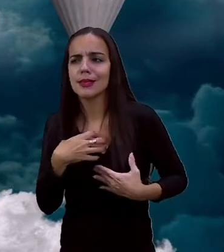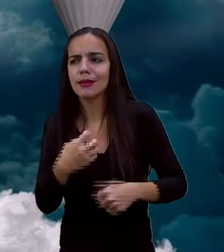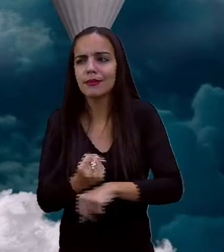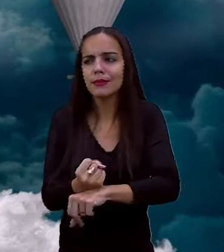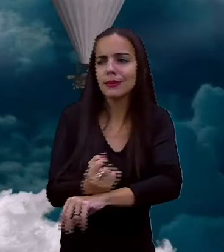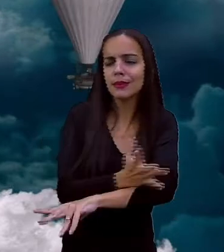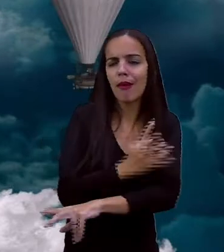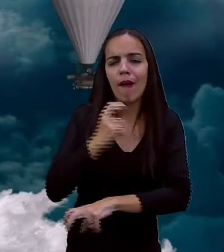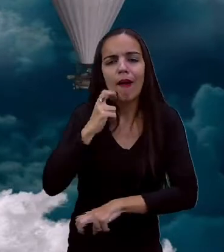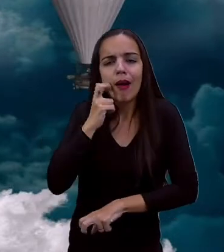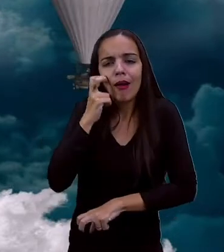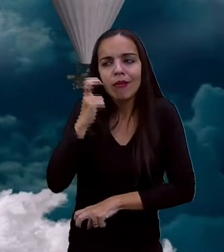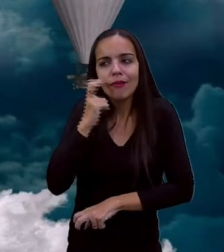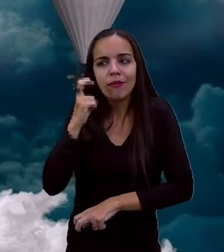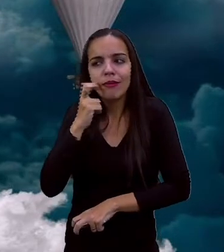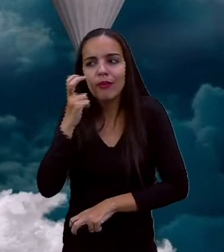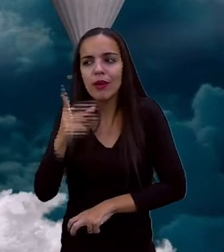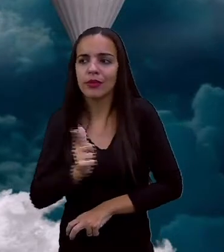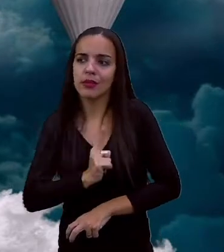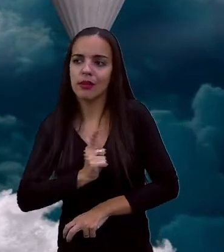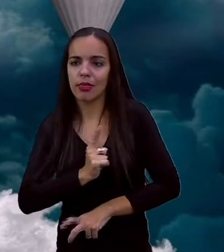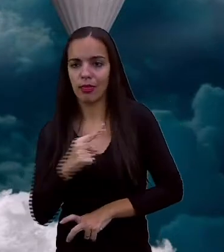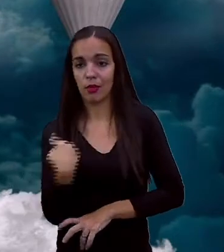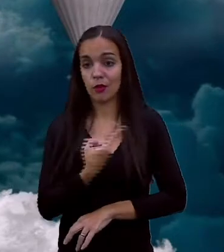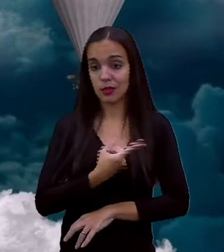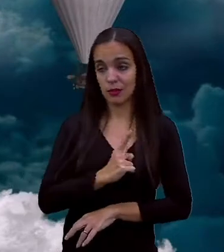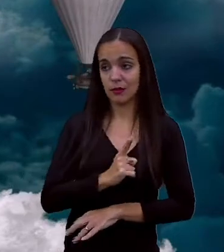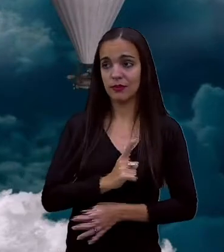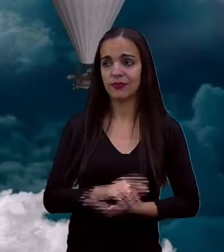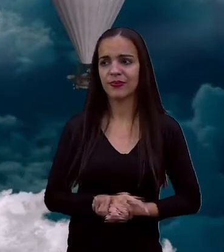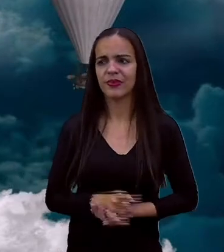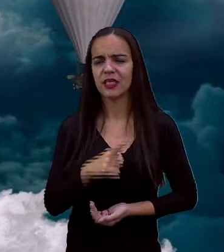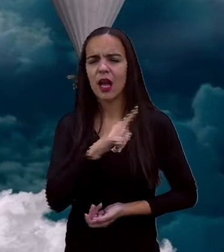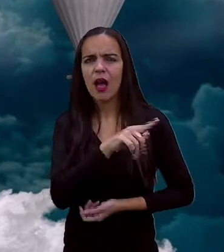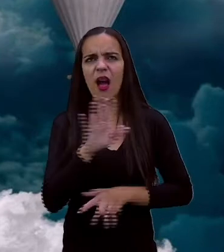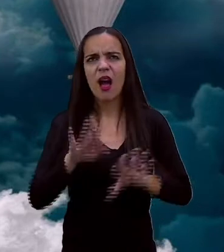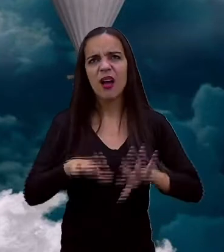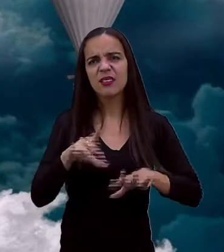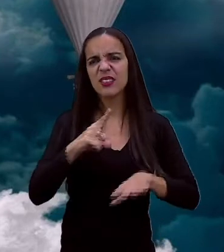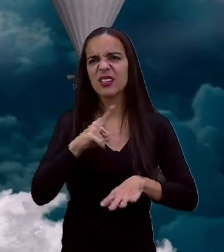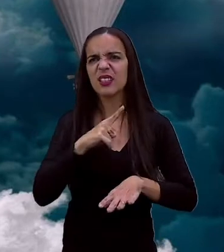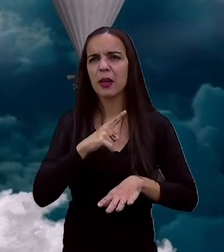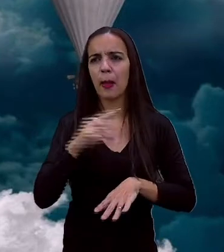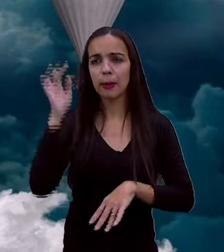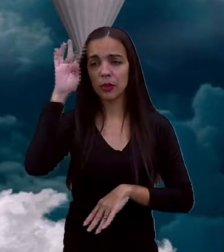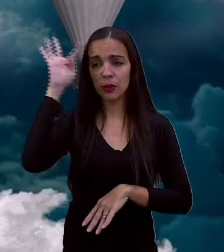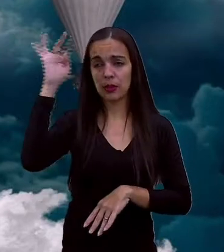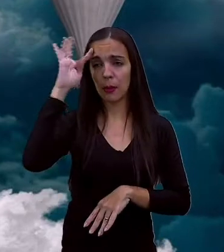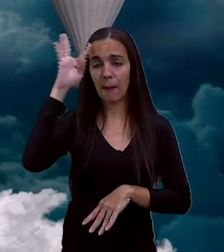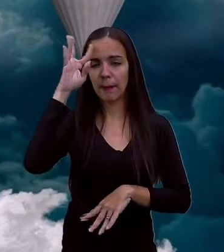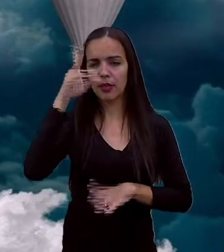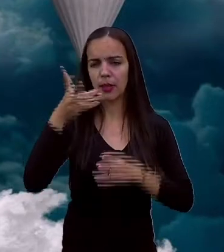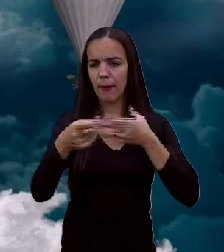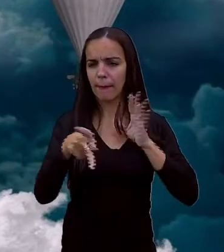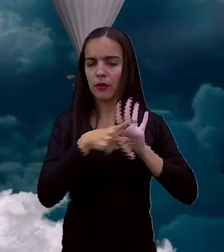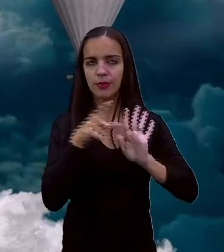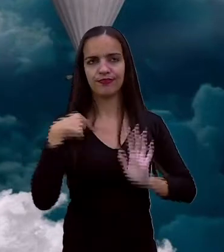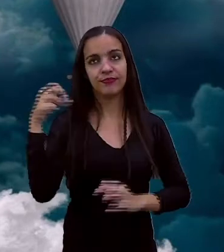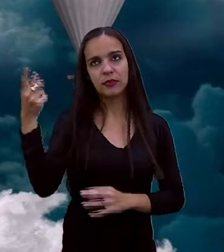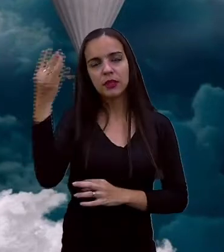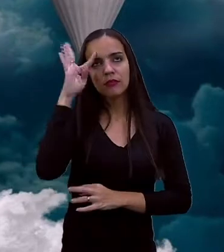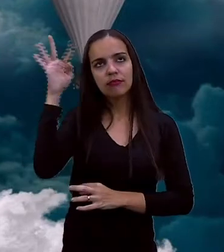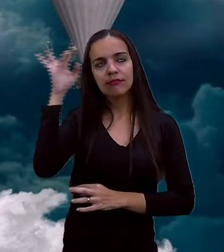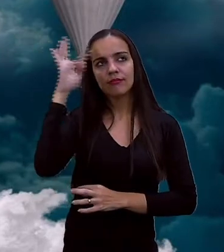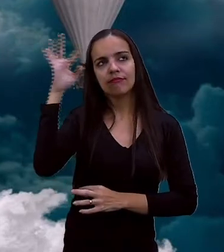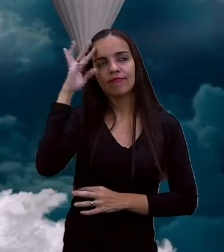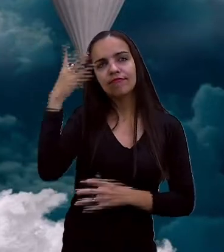vergonhas, enfim, né? Daqueles sentimentos e pensamentos mais íntimos. Então, o foco do texto aqui,